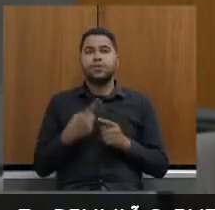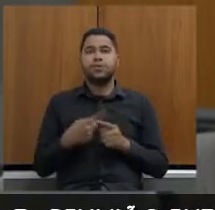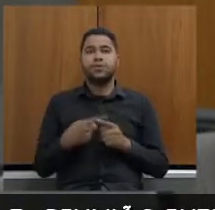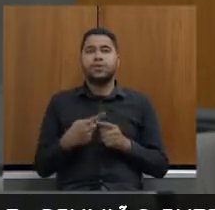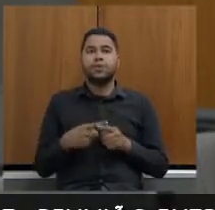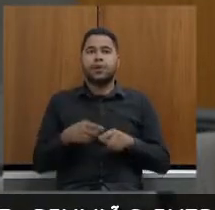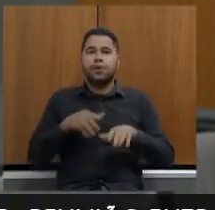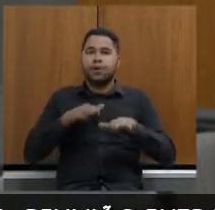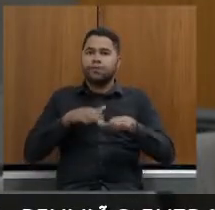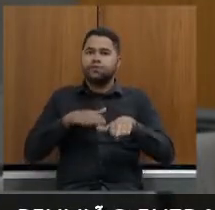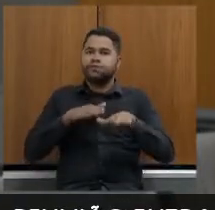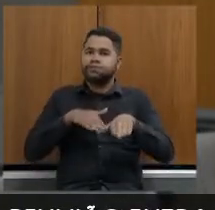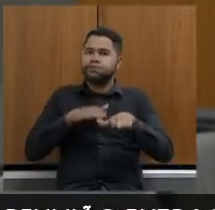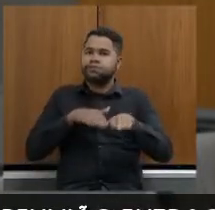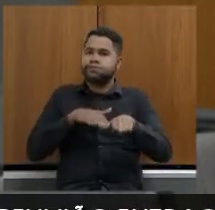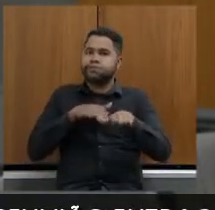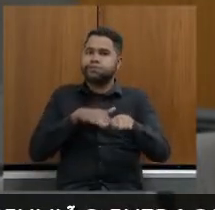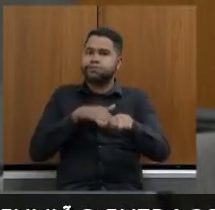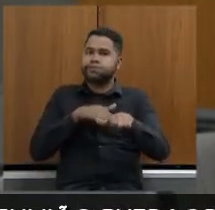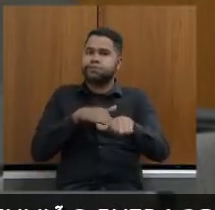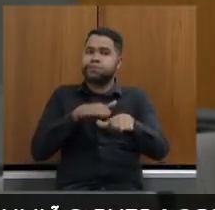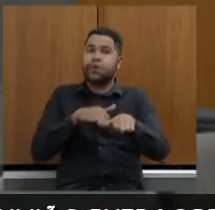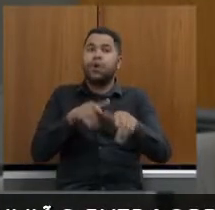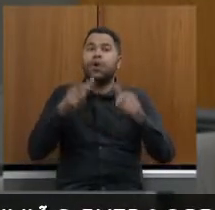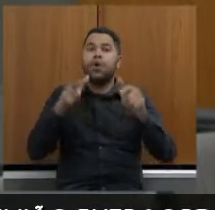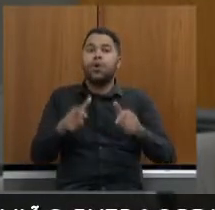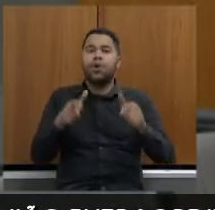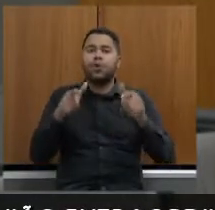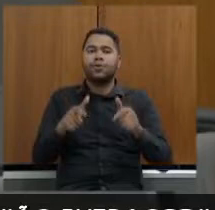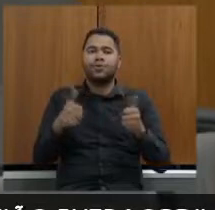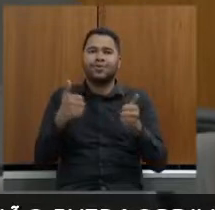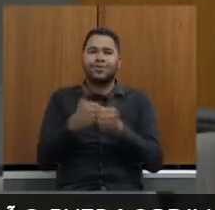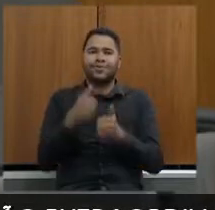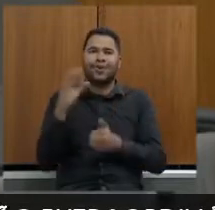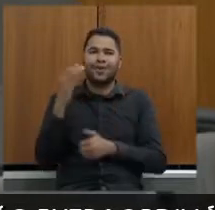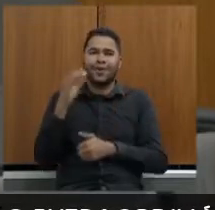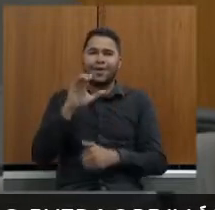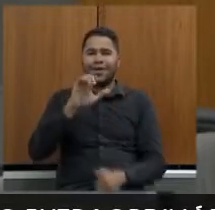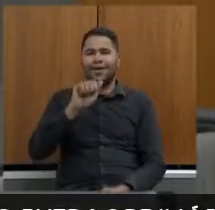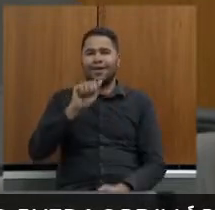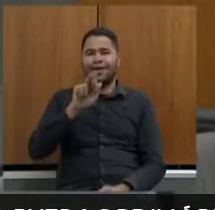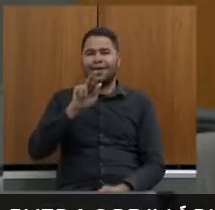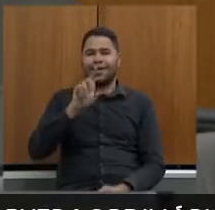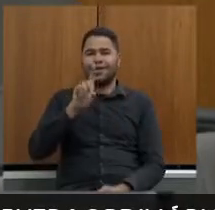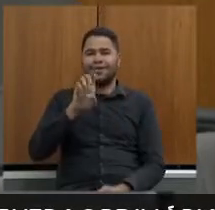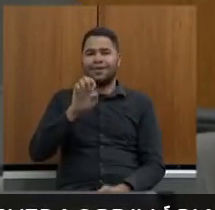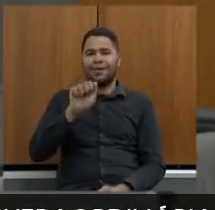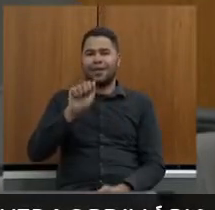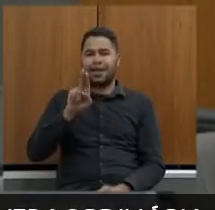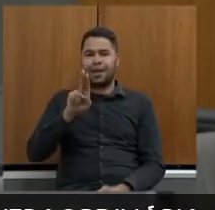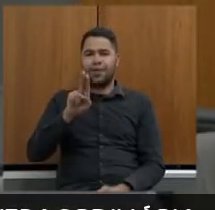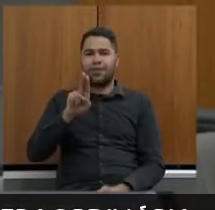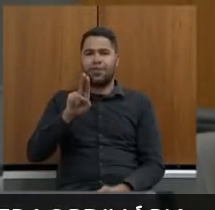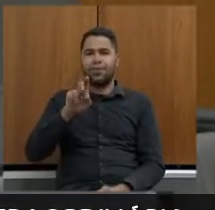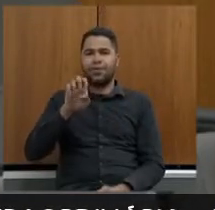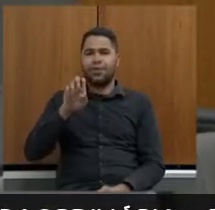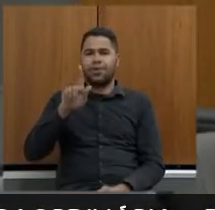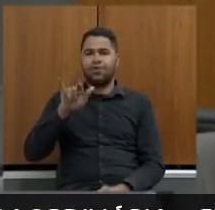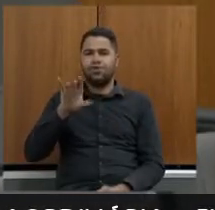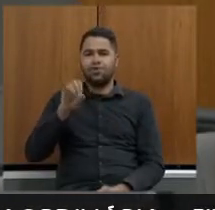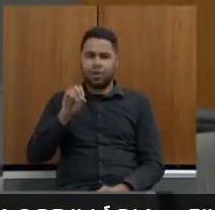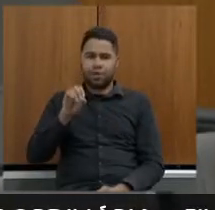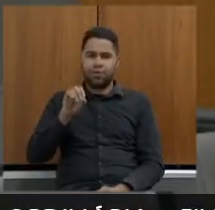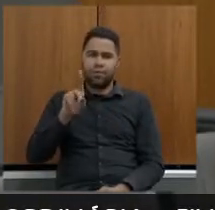congestionamento ali na cidade industrial na Avenida Cardeal Eugênio Pacelli então assim